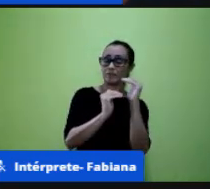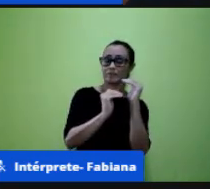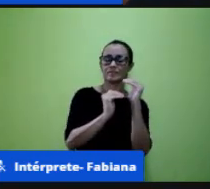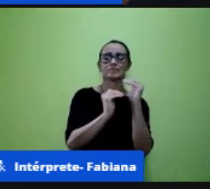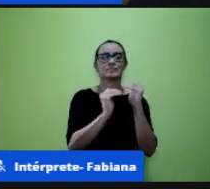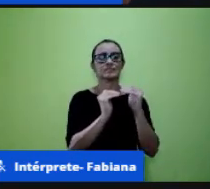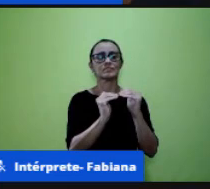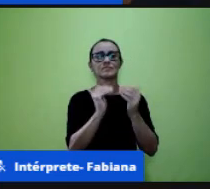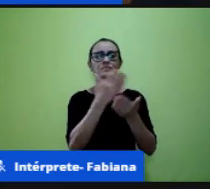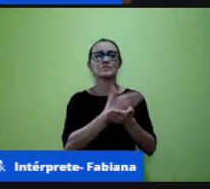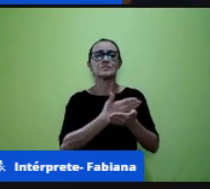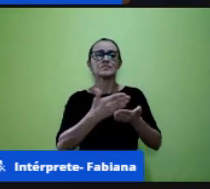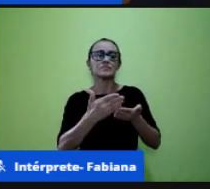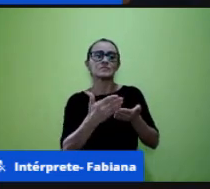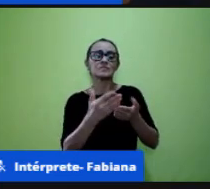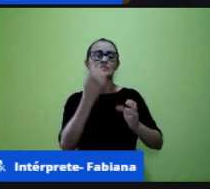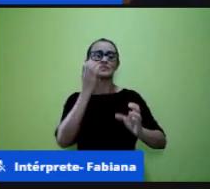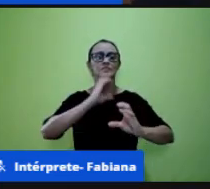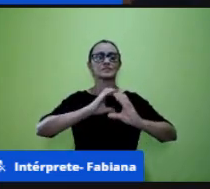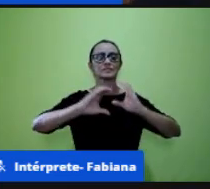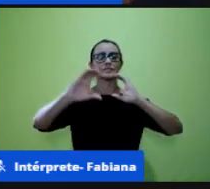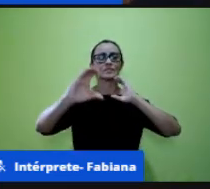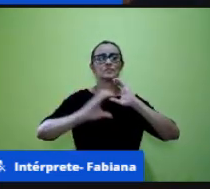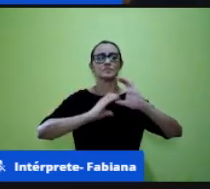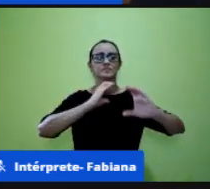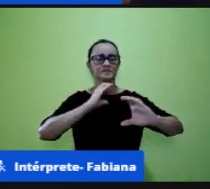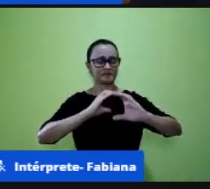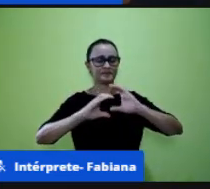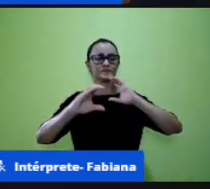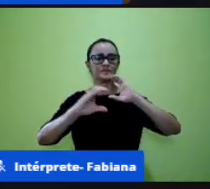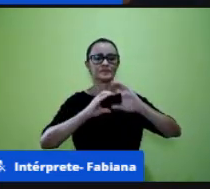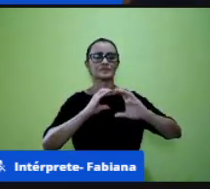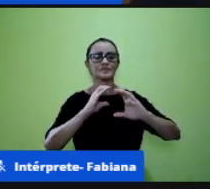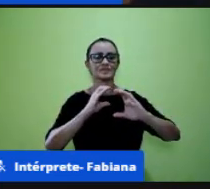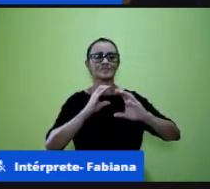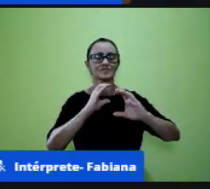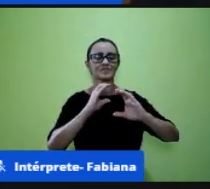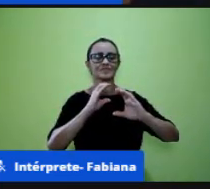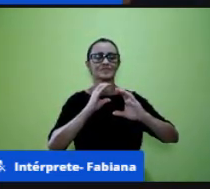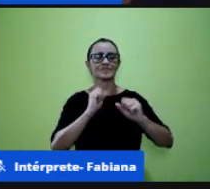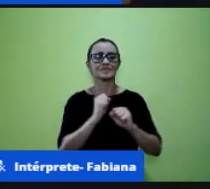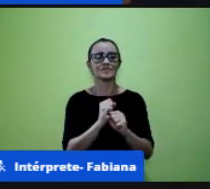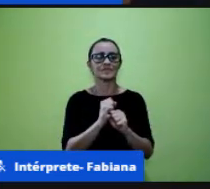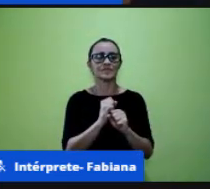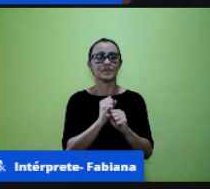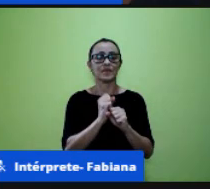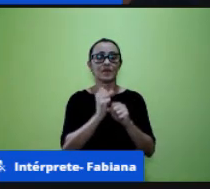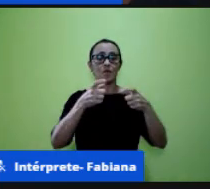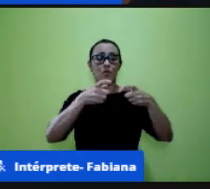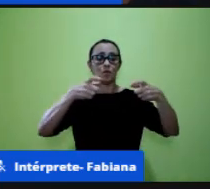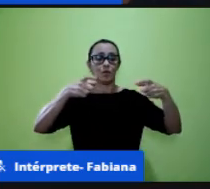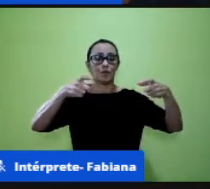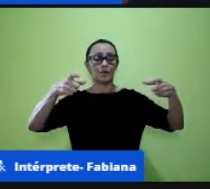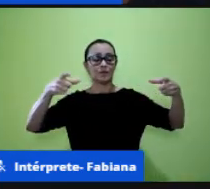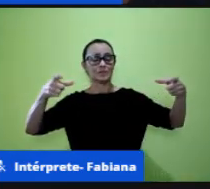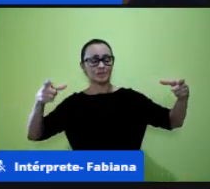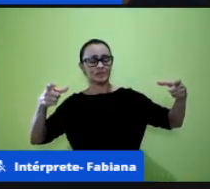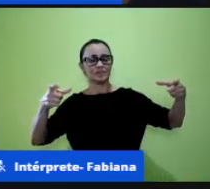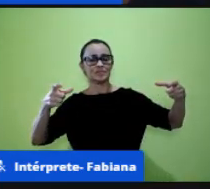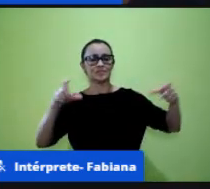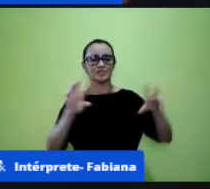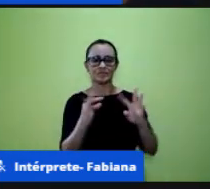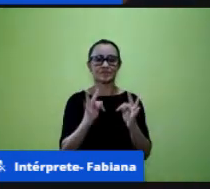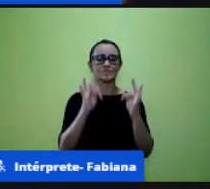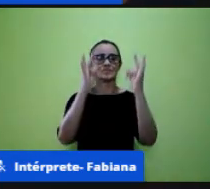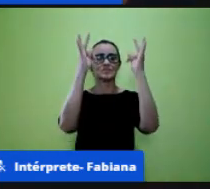da questão da comunicação a comunicação foi o que mais cresceu nas tecnologias né então a